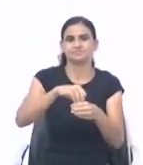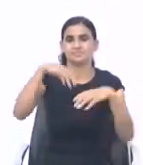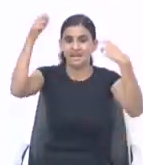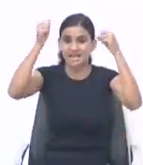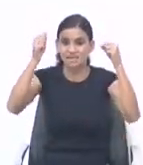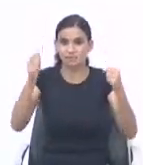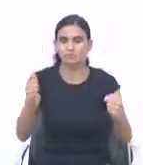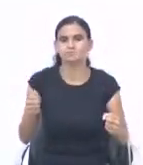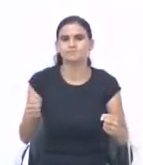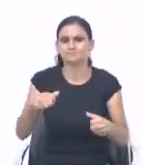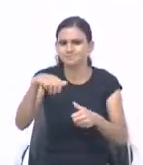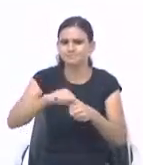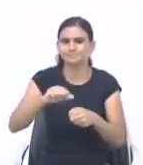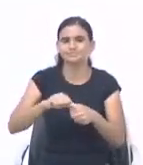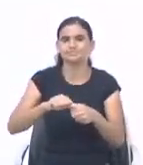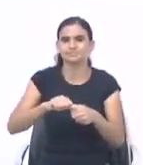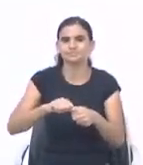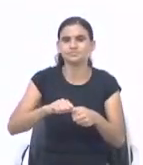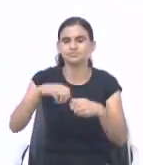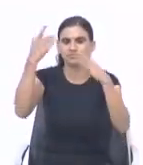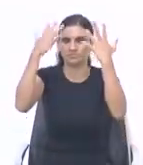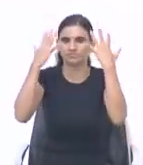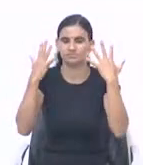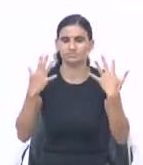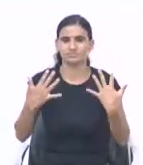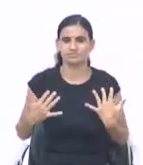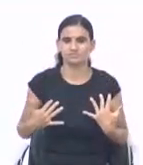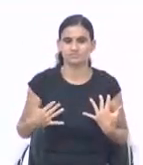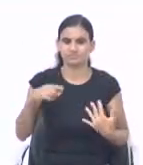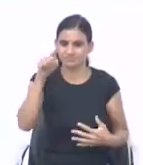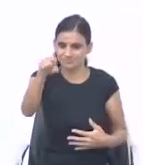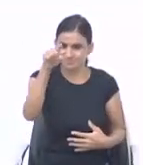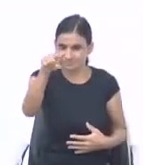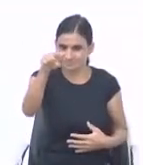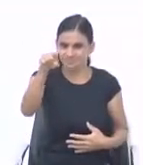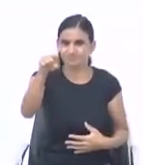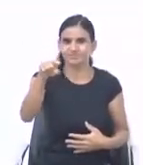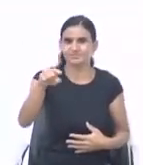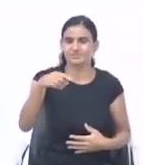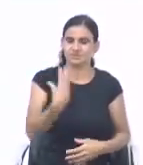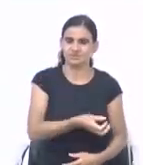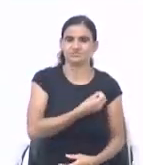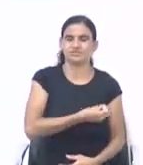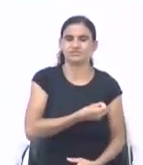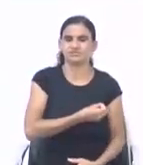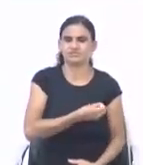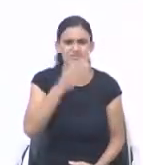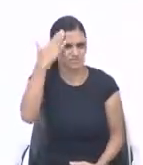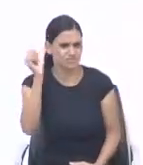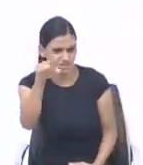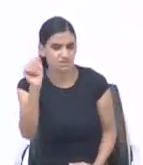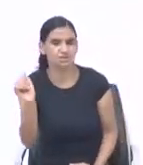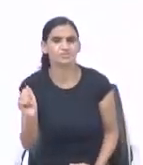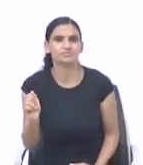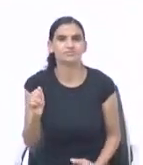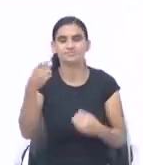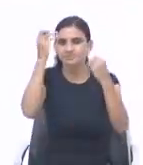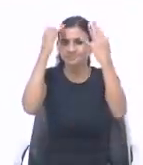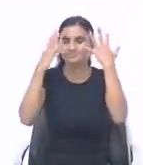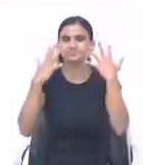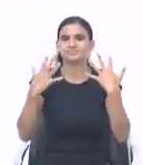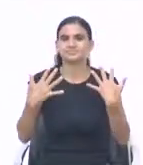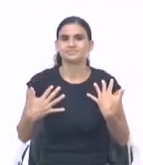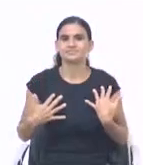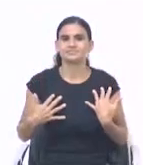poder de fazer com que a graça, ela aumente sobre as nossas vidas. E não sei se você sabe, mas a graça,